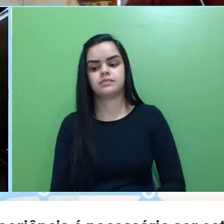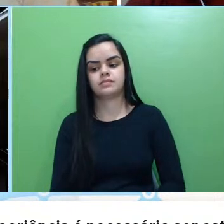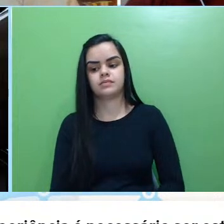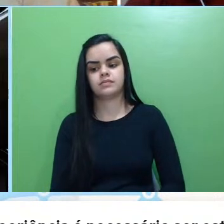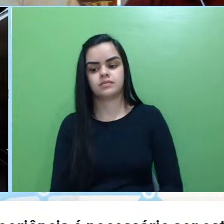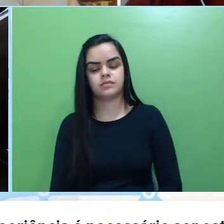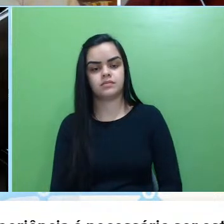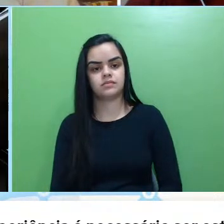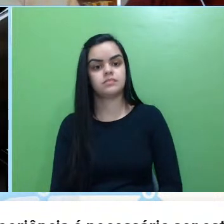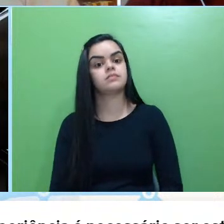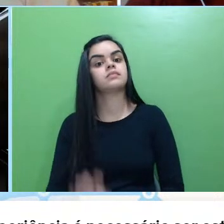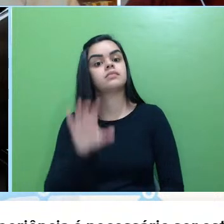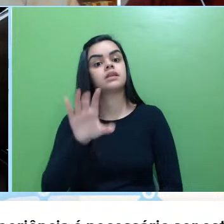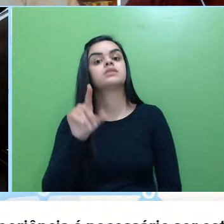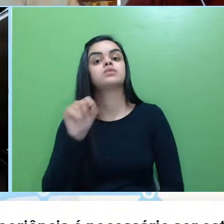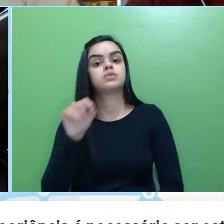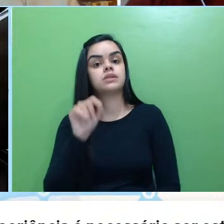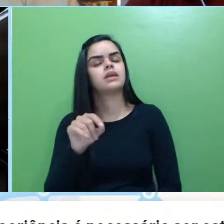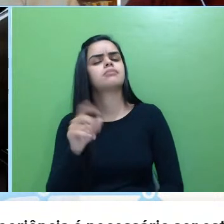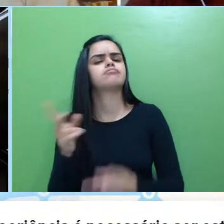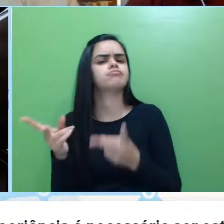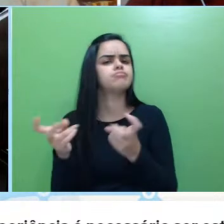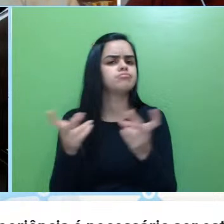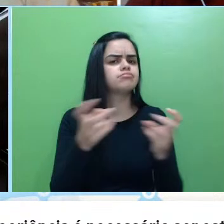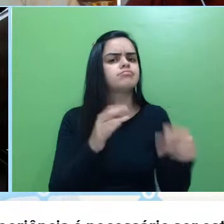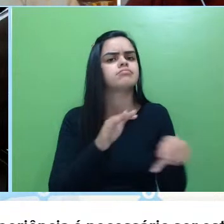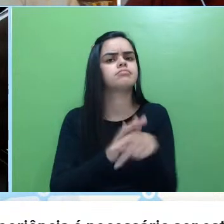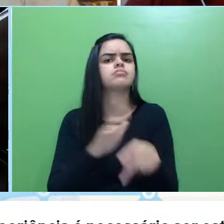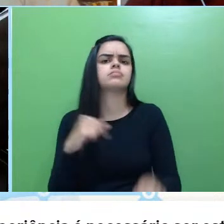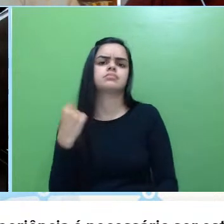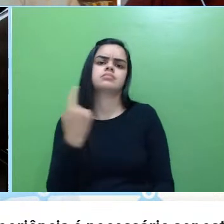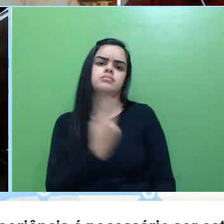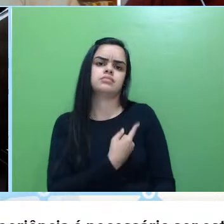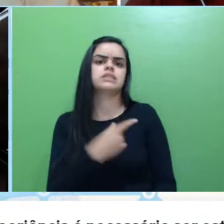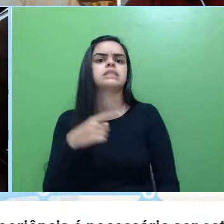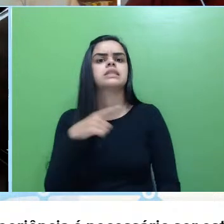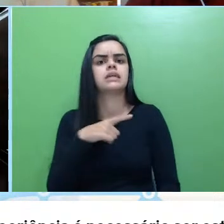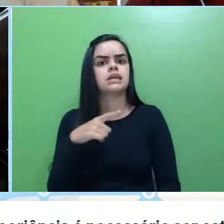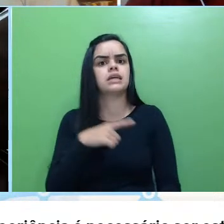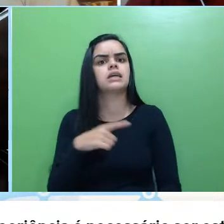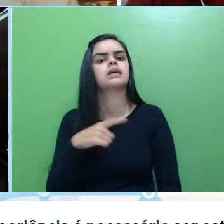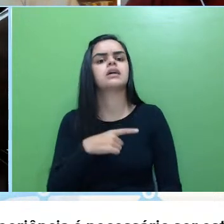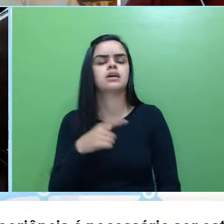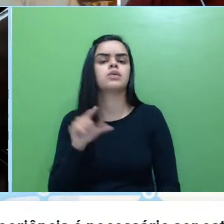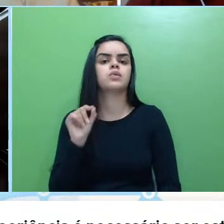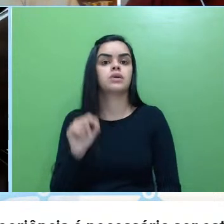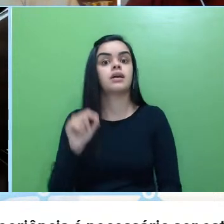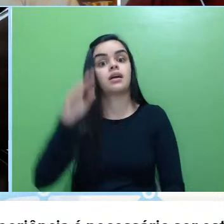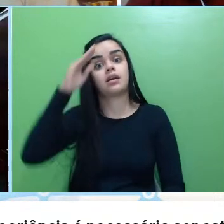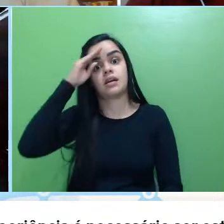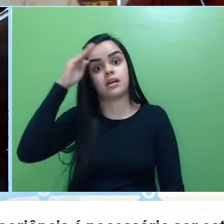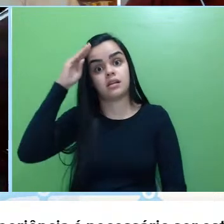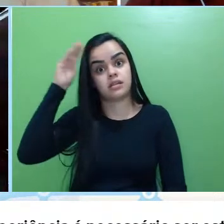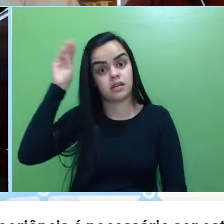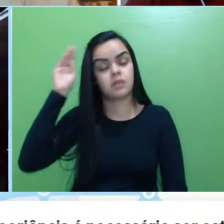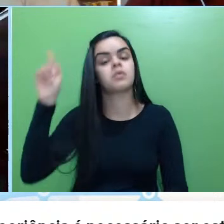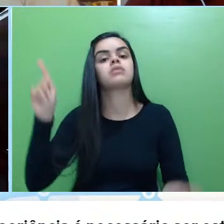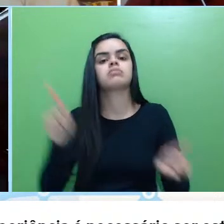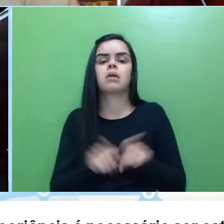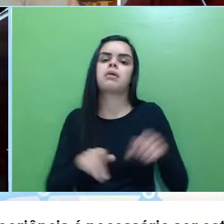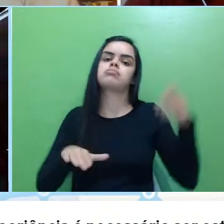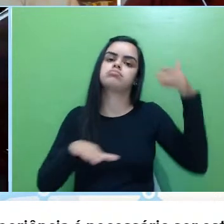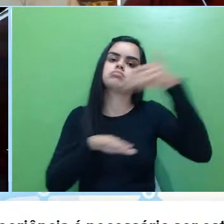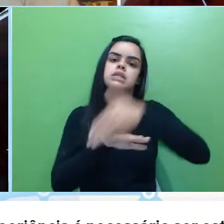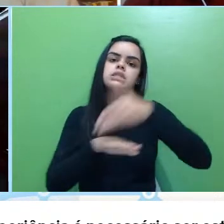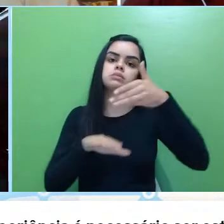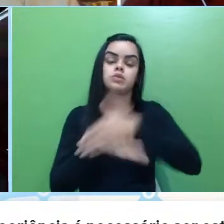essa é a perspectiva, né, que nós tenhamos espaço para acadêmicos, mas também tenhamos espaço